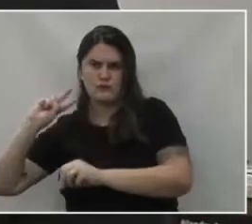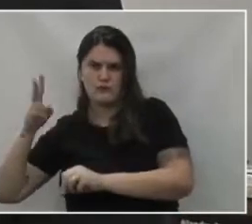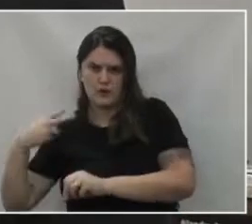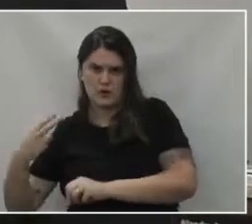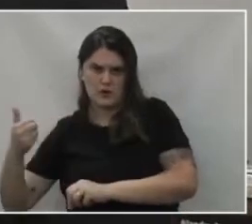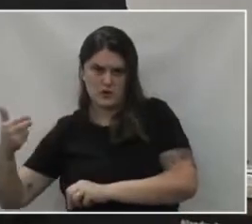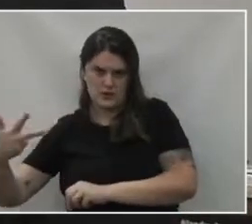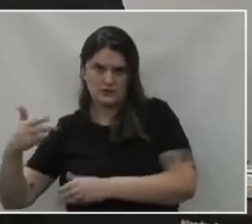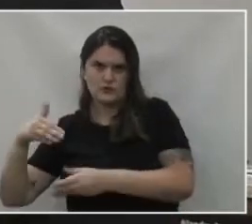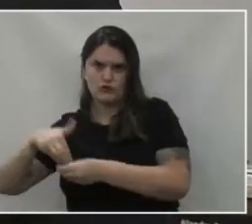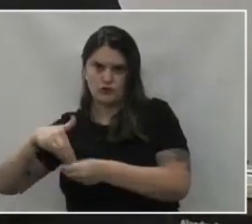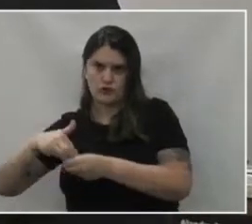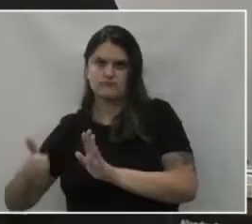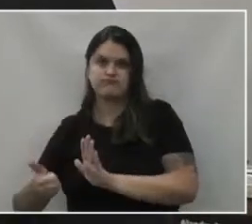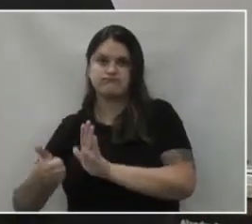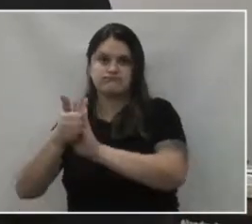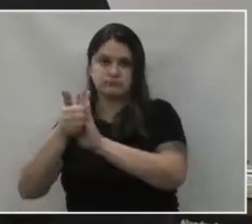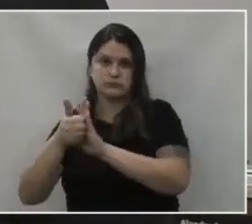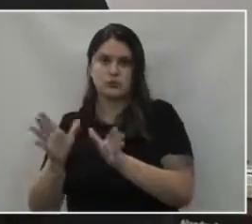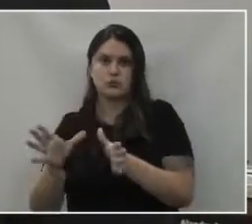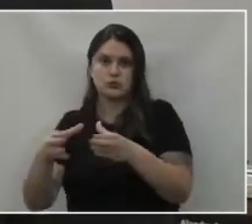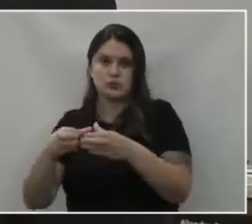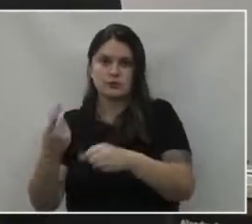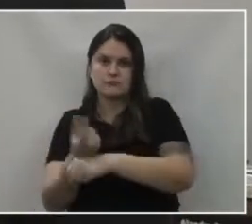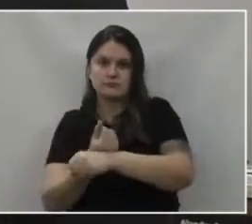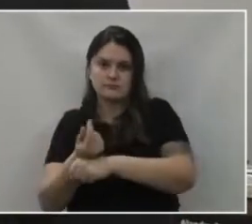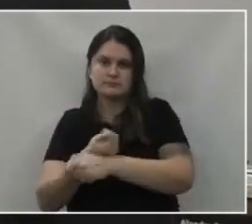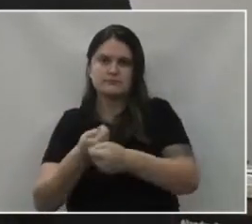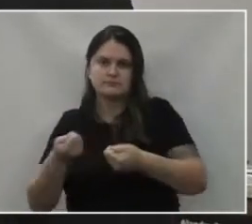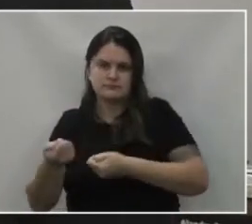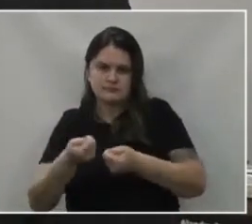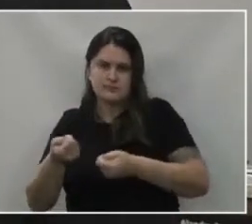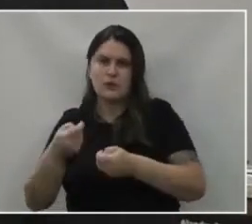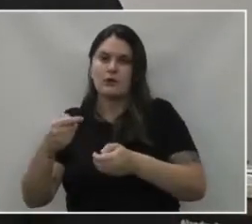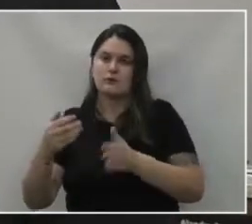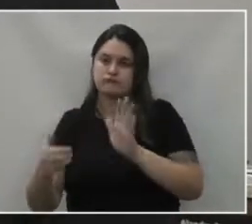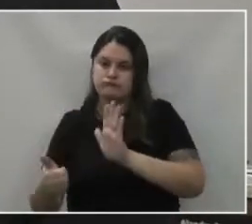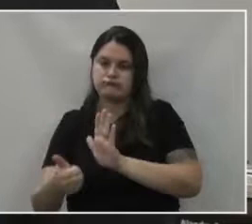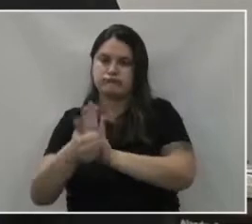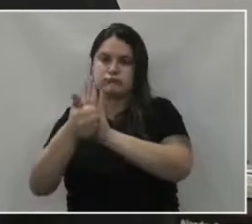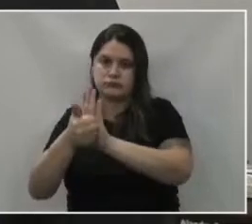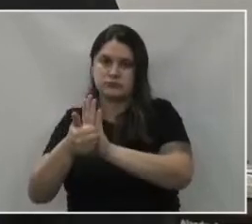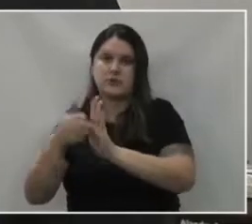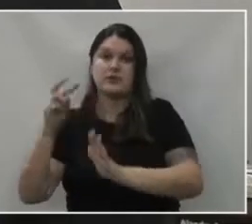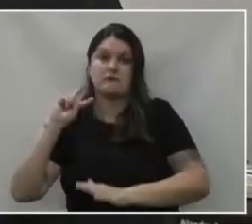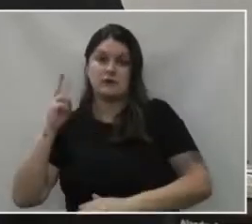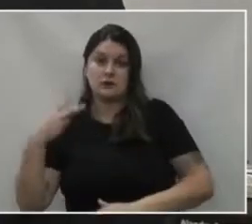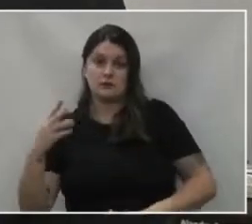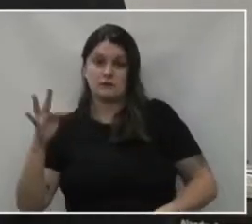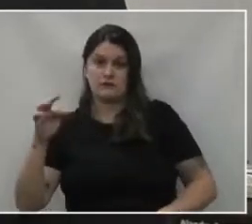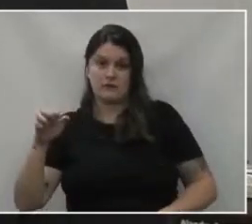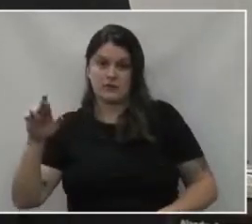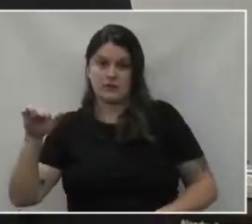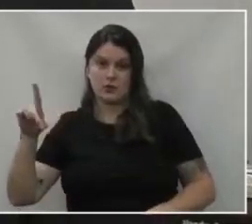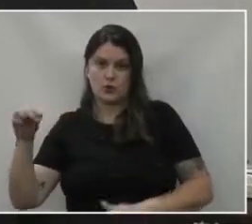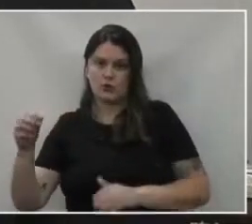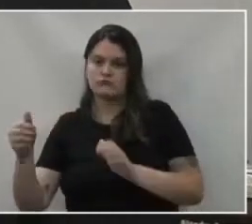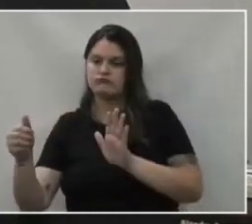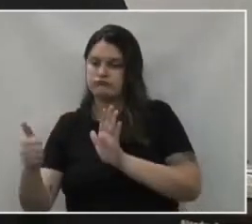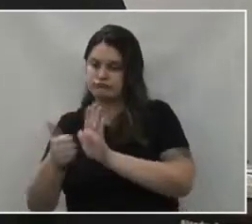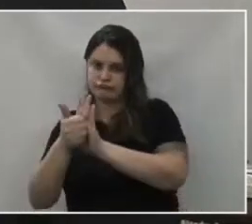vereadores, parecer da Comissão de Finanças e Orçamentos, parecer quem exarou foi o vereador Fernando Edgar Vir